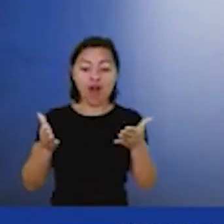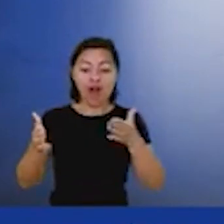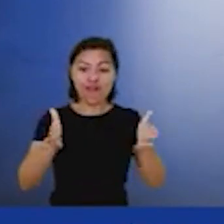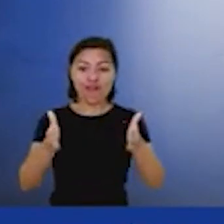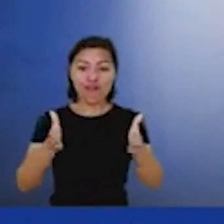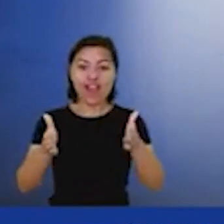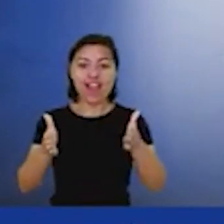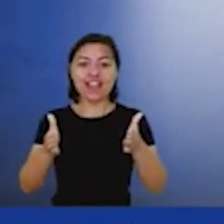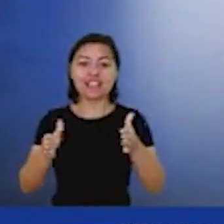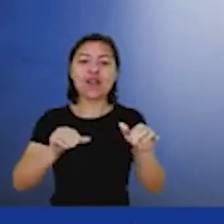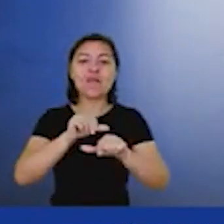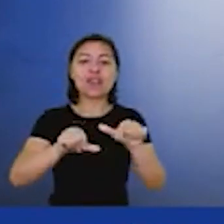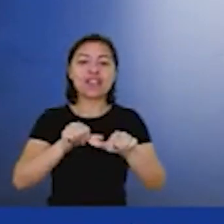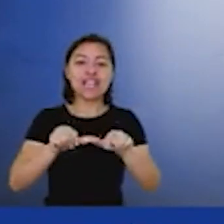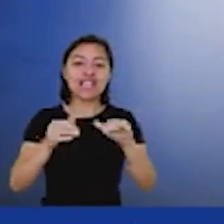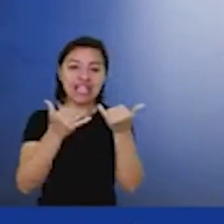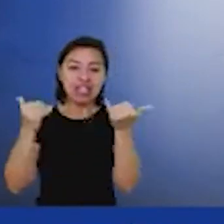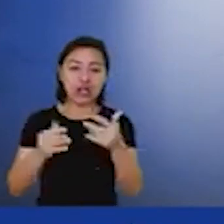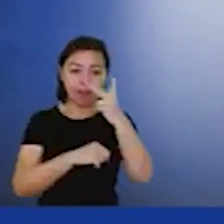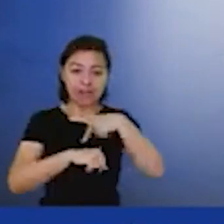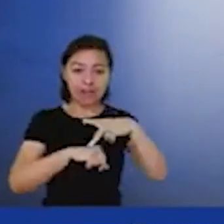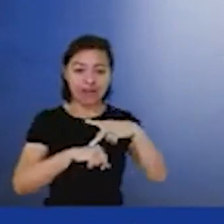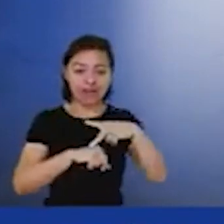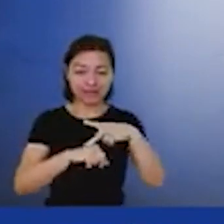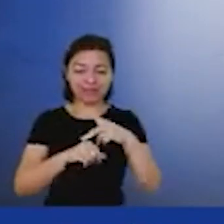transição energética do país.